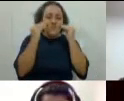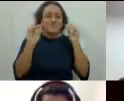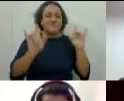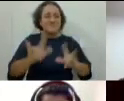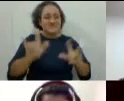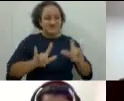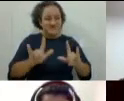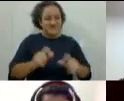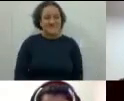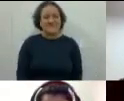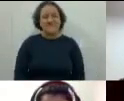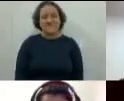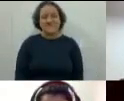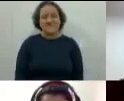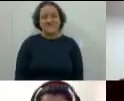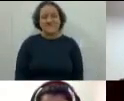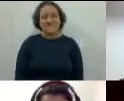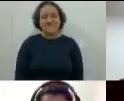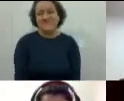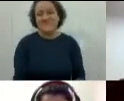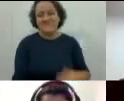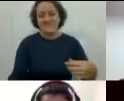Super beijo. Qualquer coisa, tamo aí.